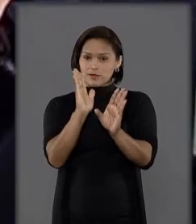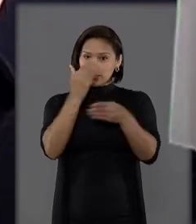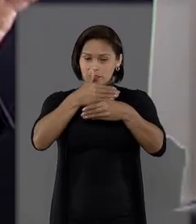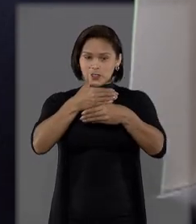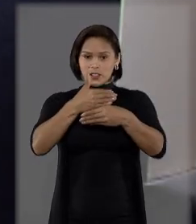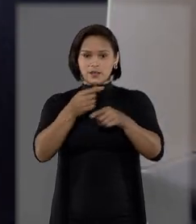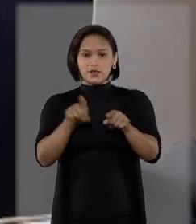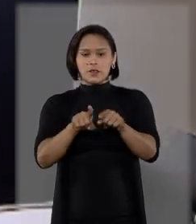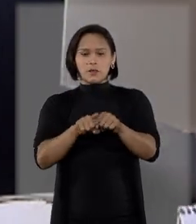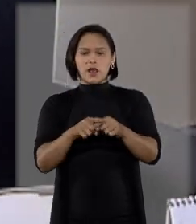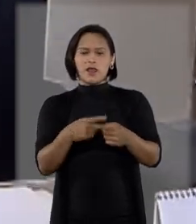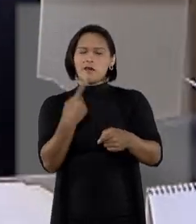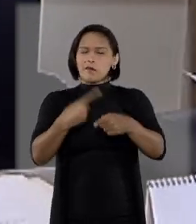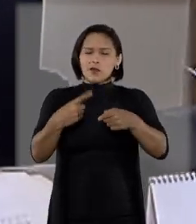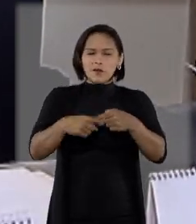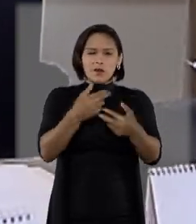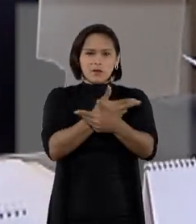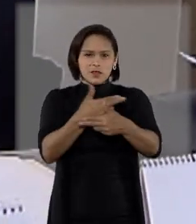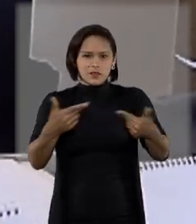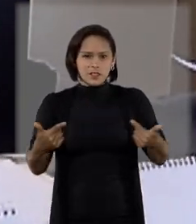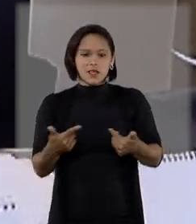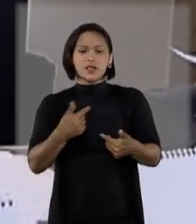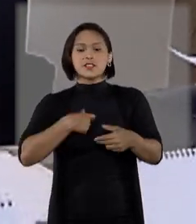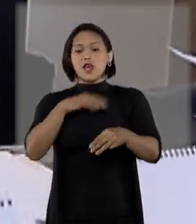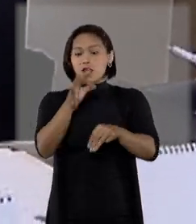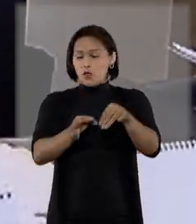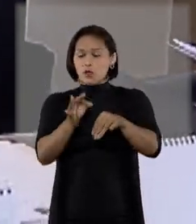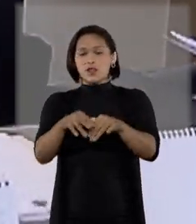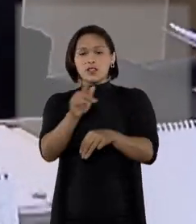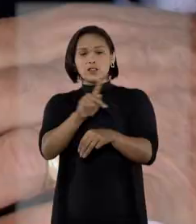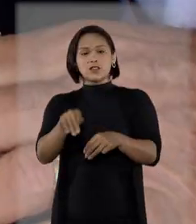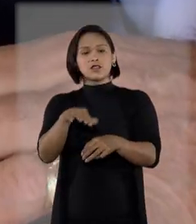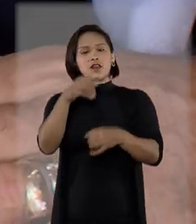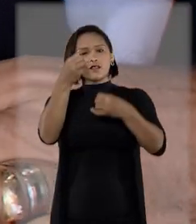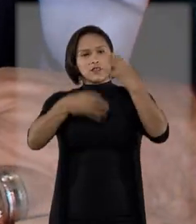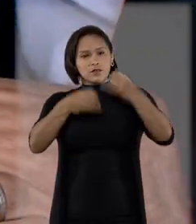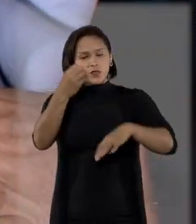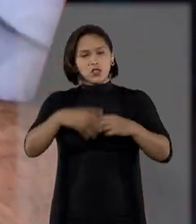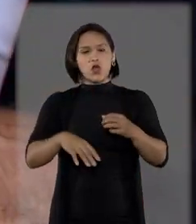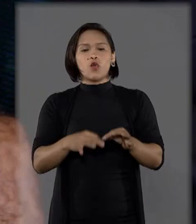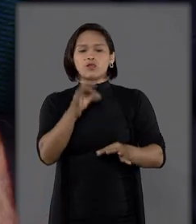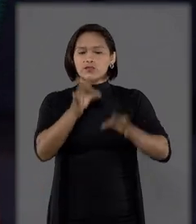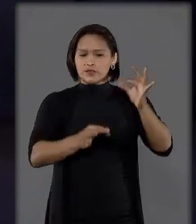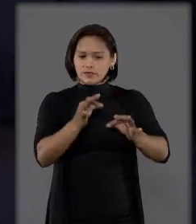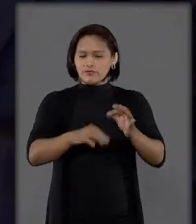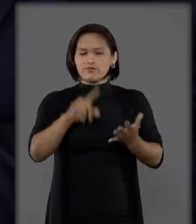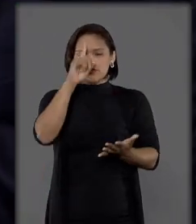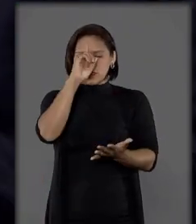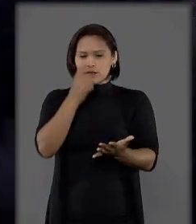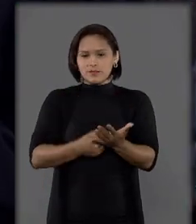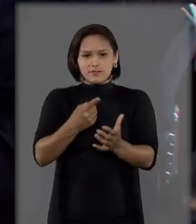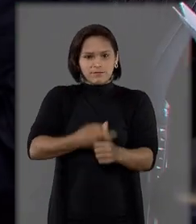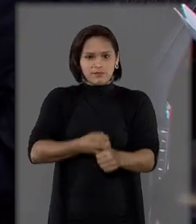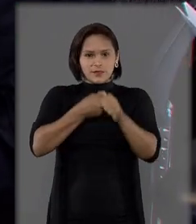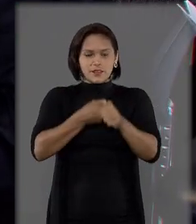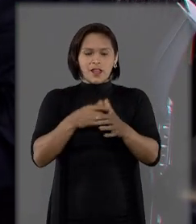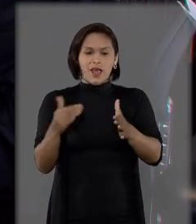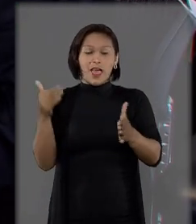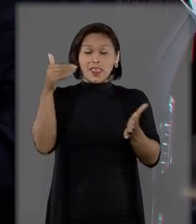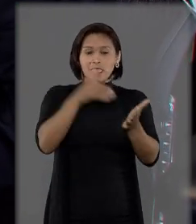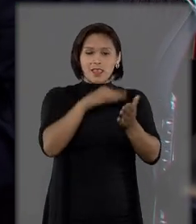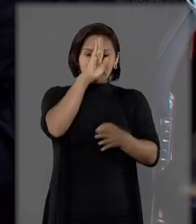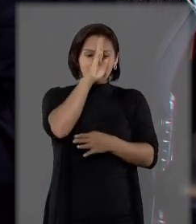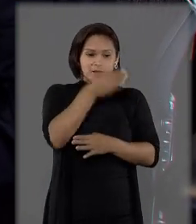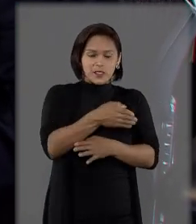fechados, entre outros problemas. Razões que, para o presidente do STJ, justificam a suspensão da decisão até o